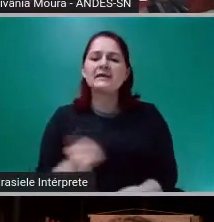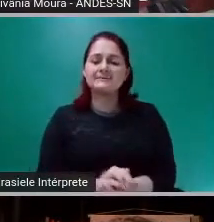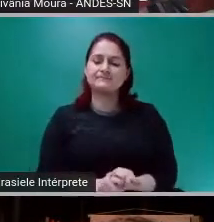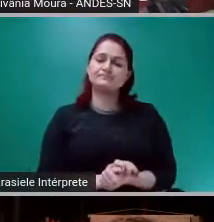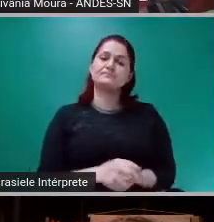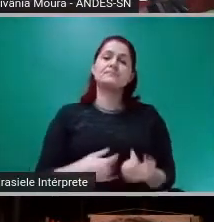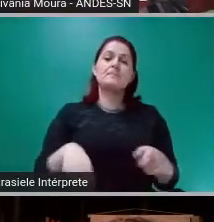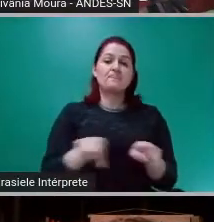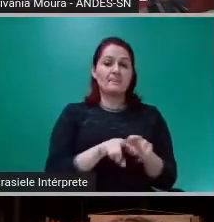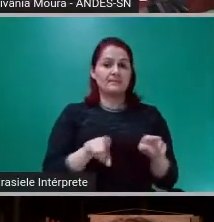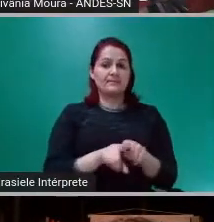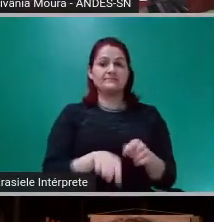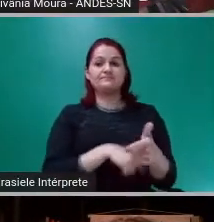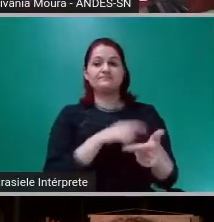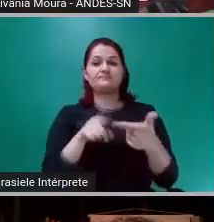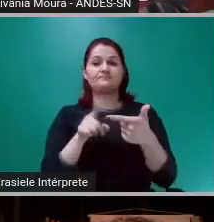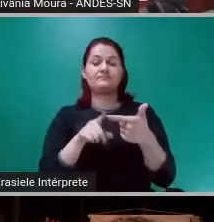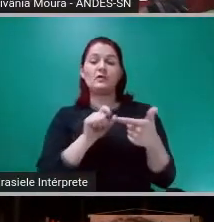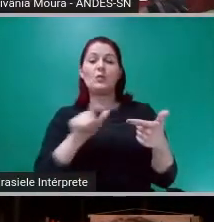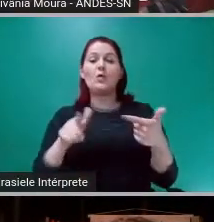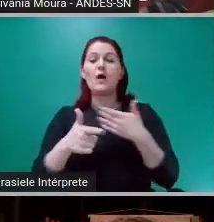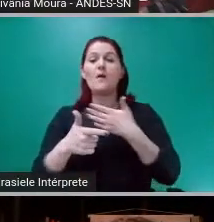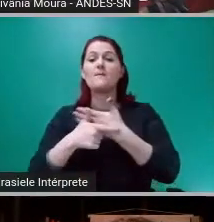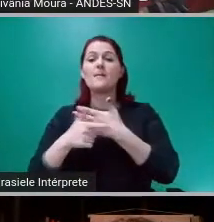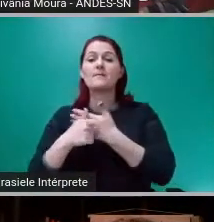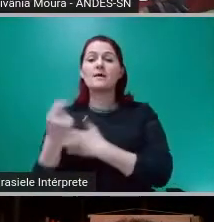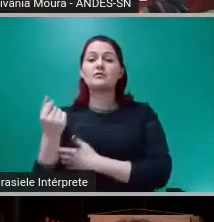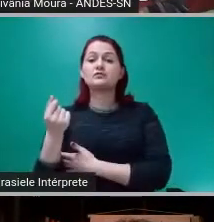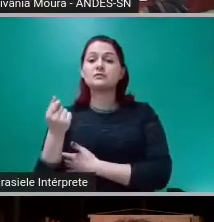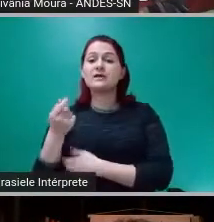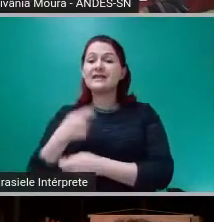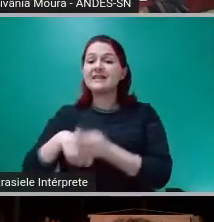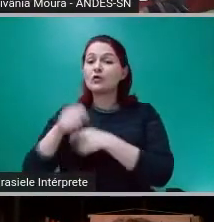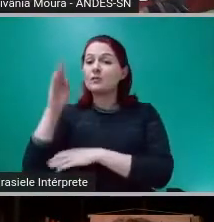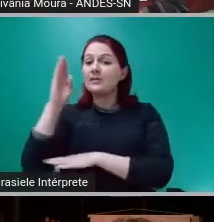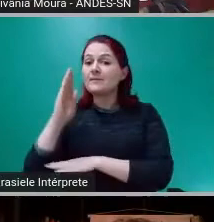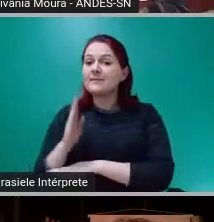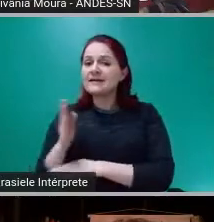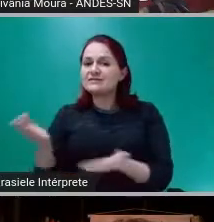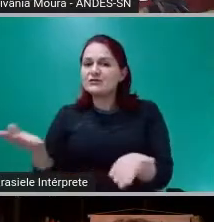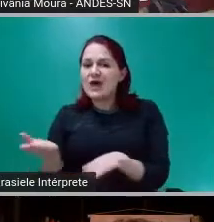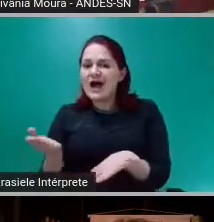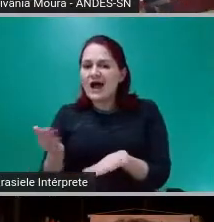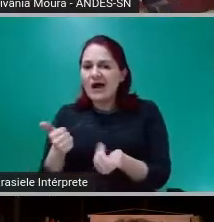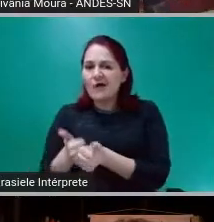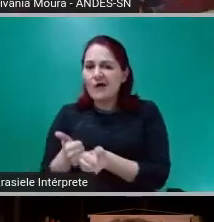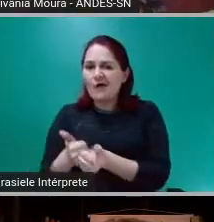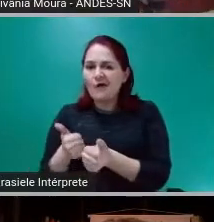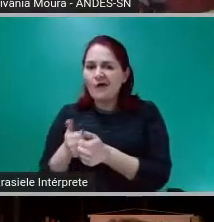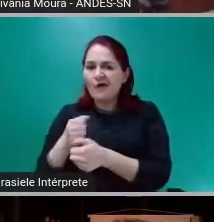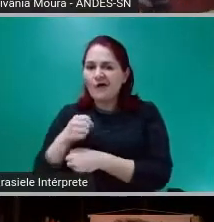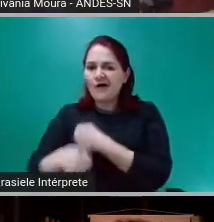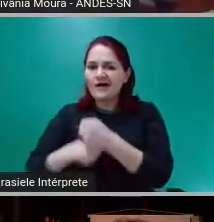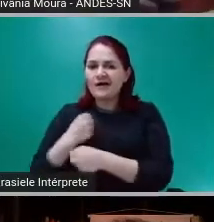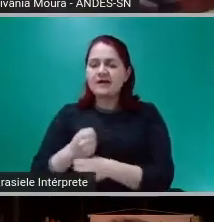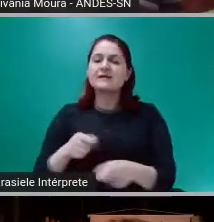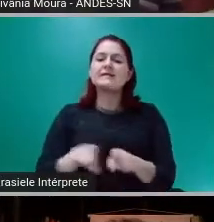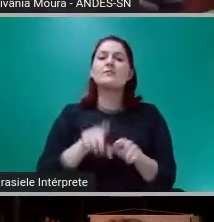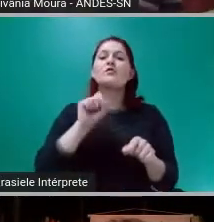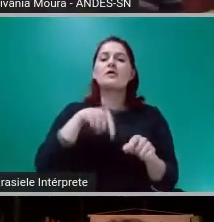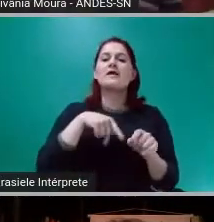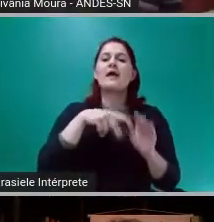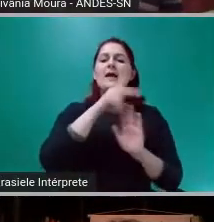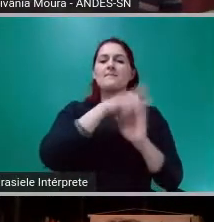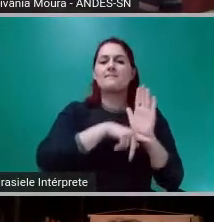papel da moeda na economia brasileira recente? O que é o plano real? O que é o